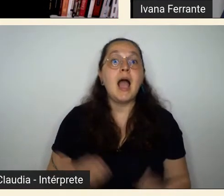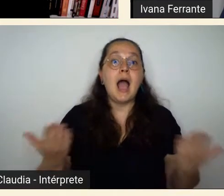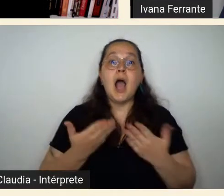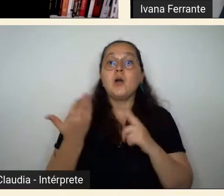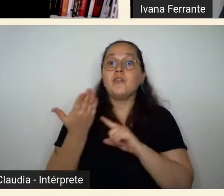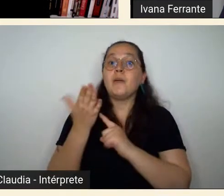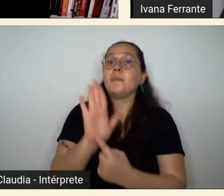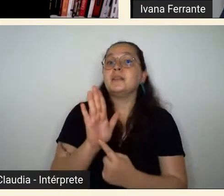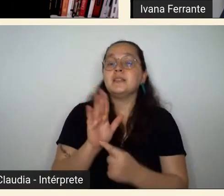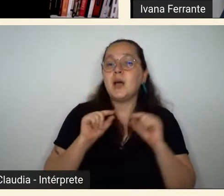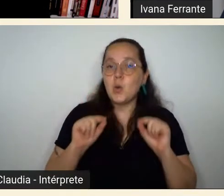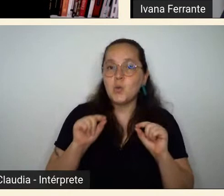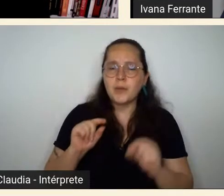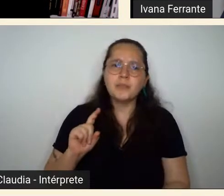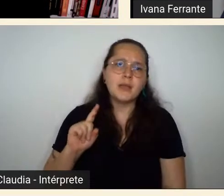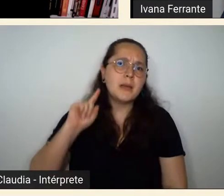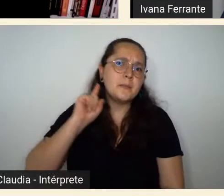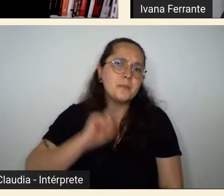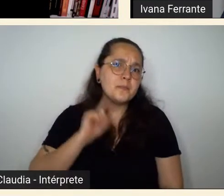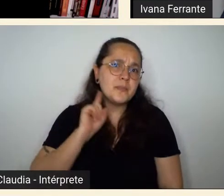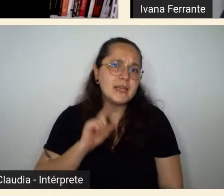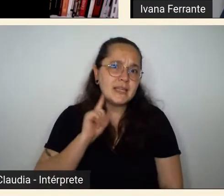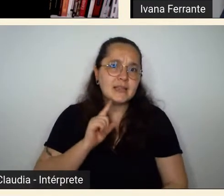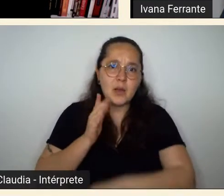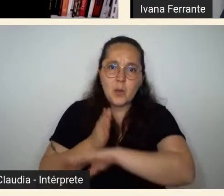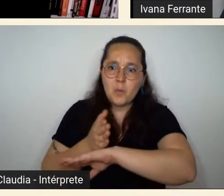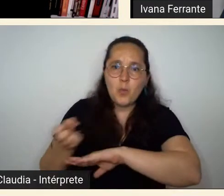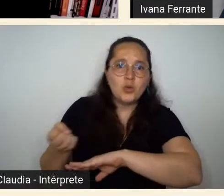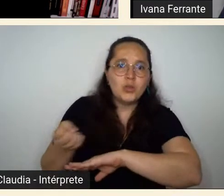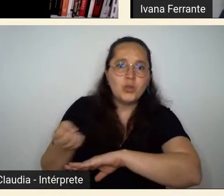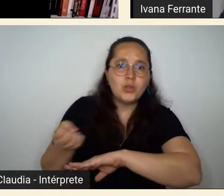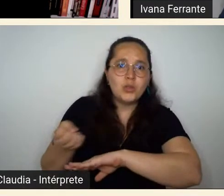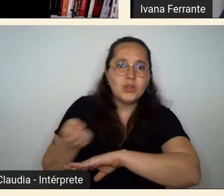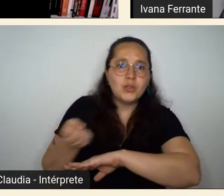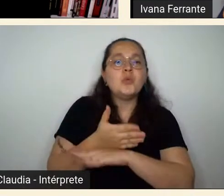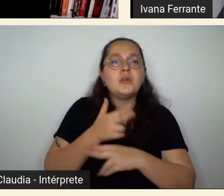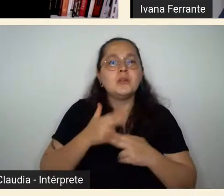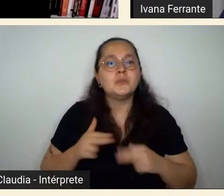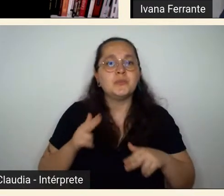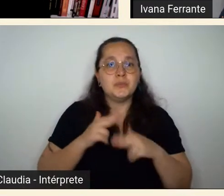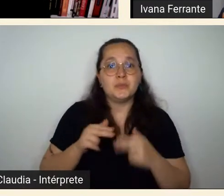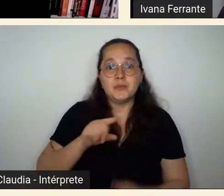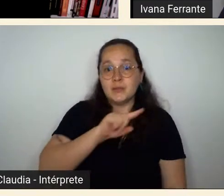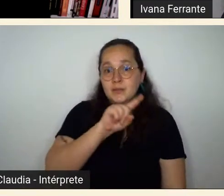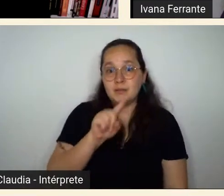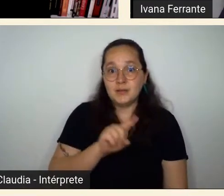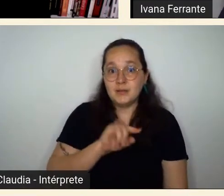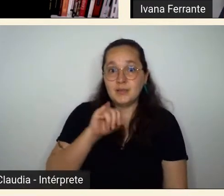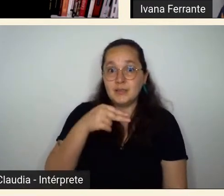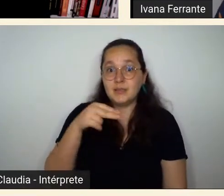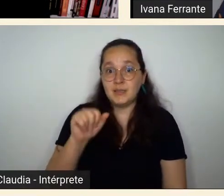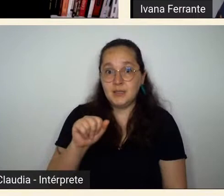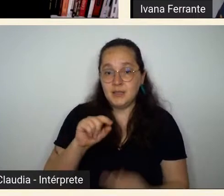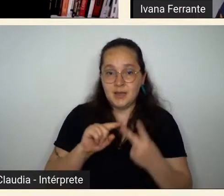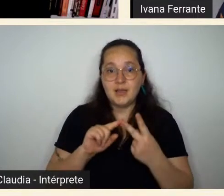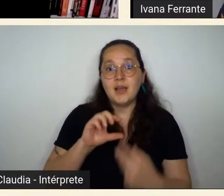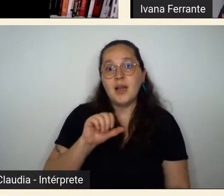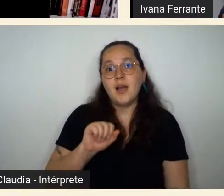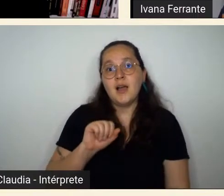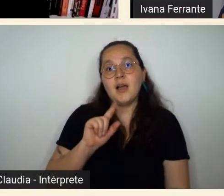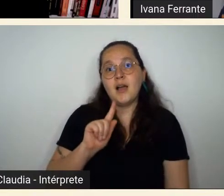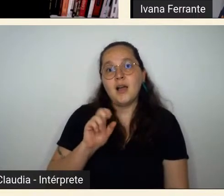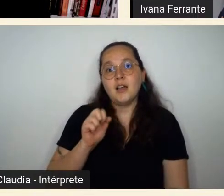a fala Minas Gerais, Um Modernismo em Surdina, Zina Aita e Agenor Bavosa. Muito obrigada pela